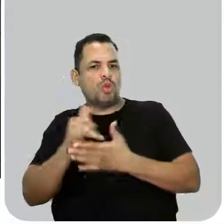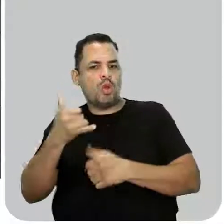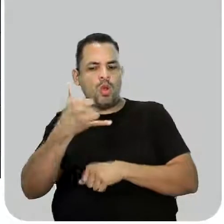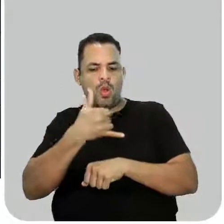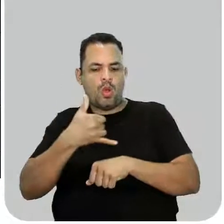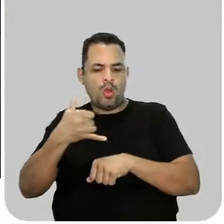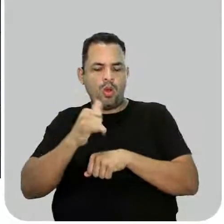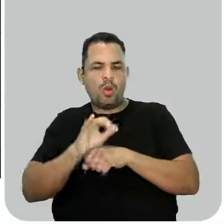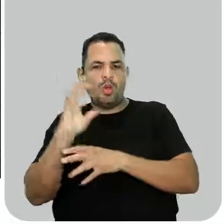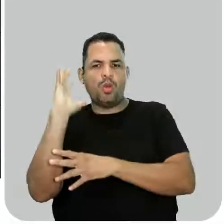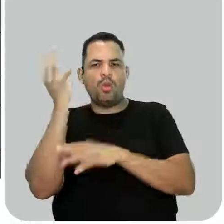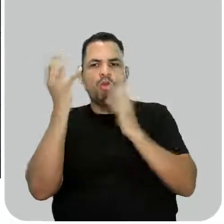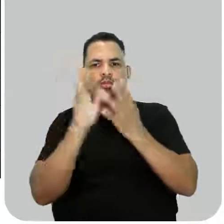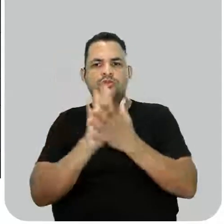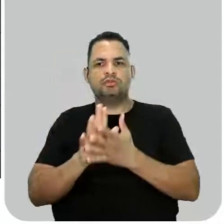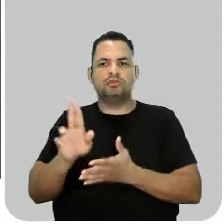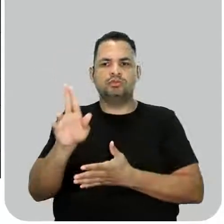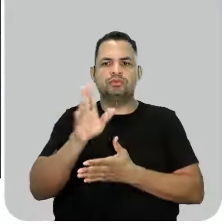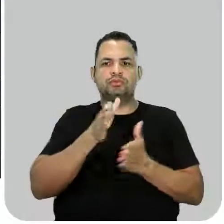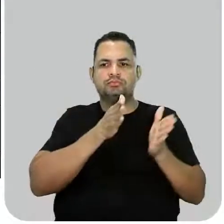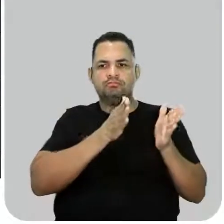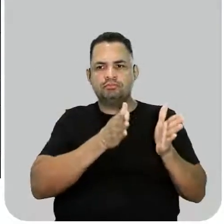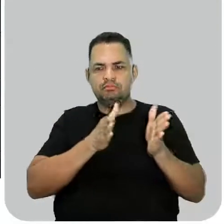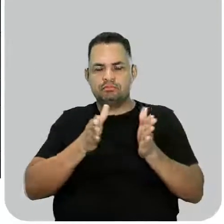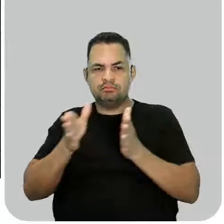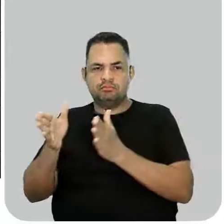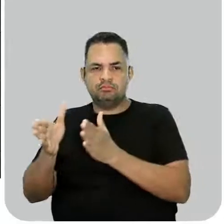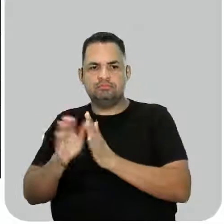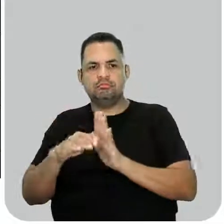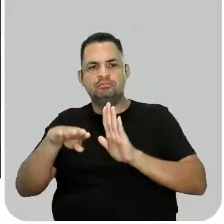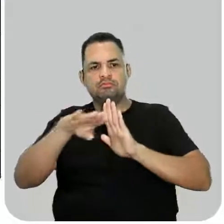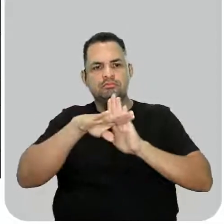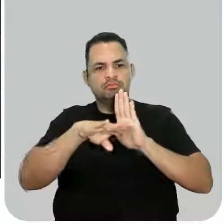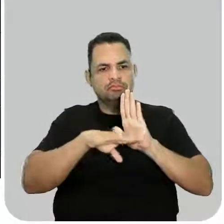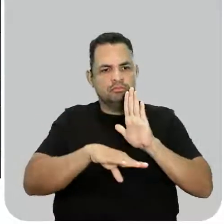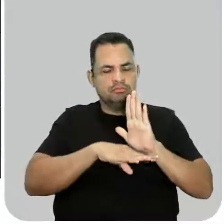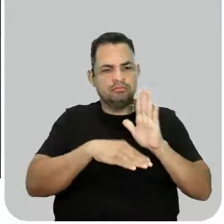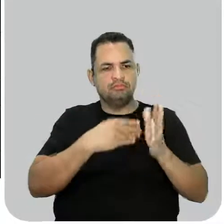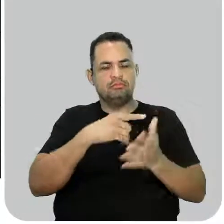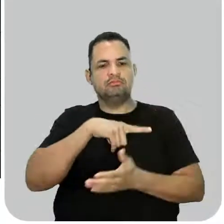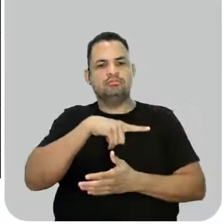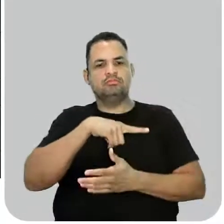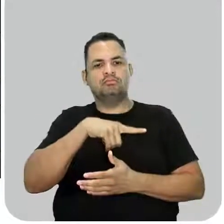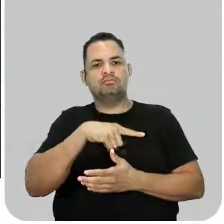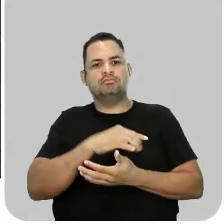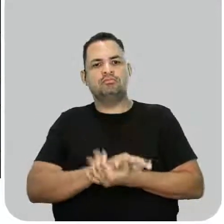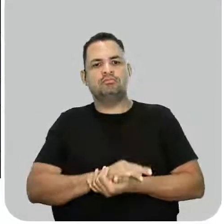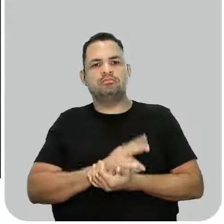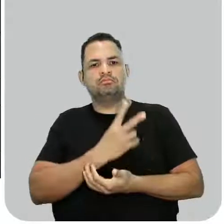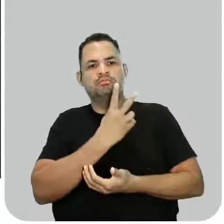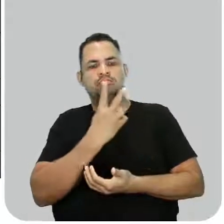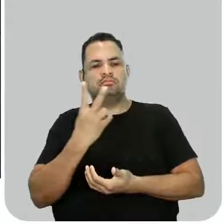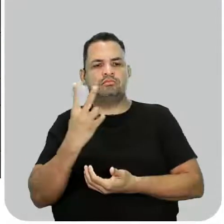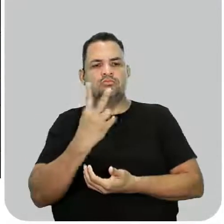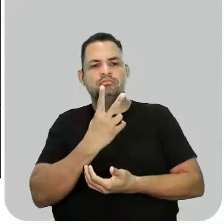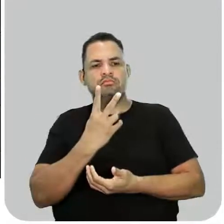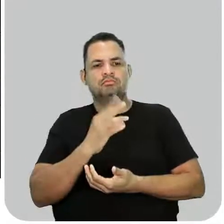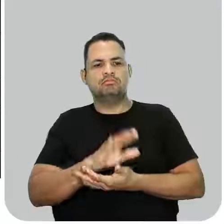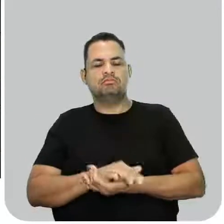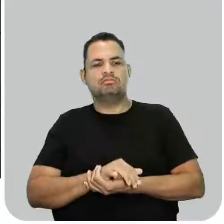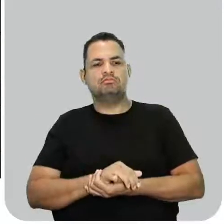geral, passa pelas etapas descritas no quadro. E aí a gente tem duas etapas.